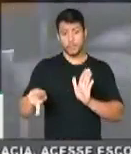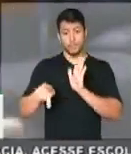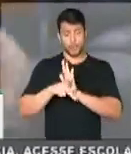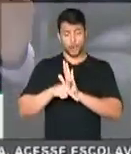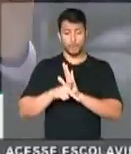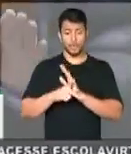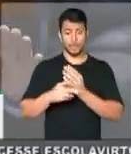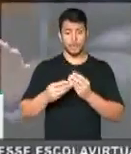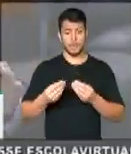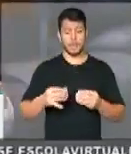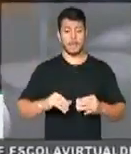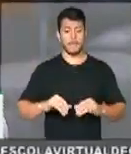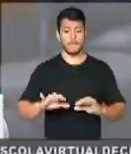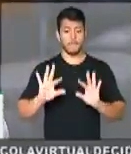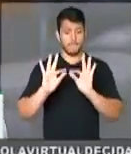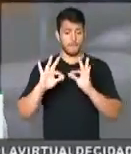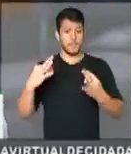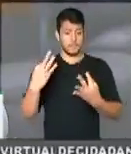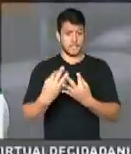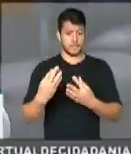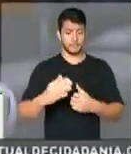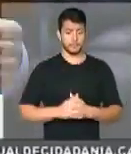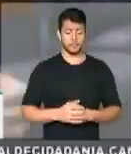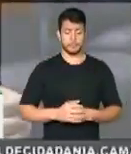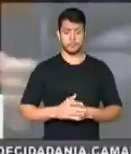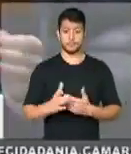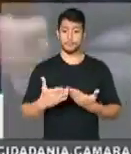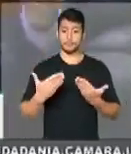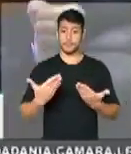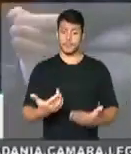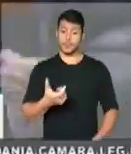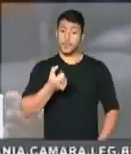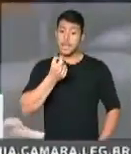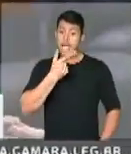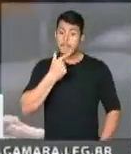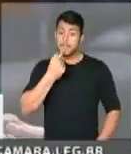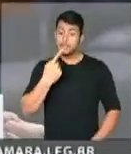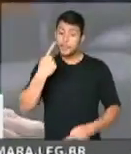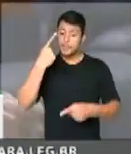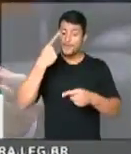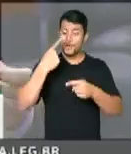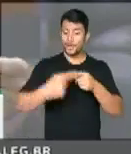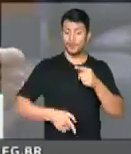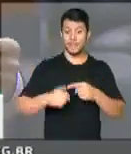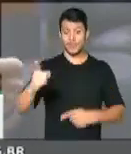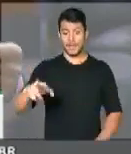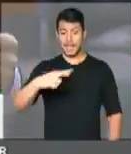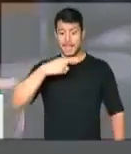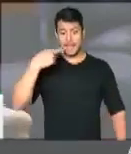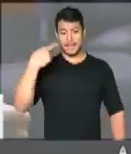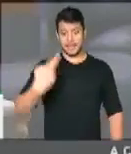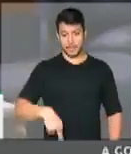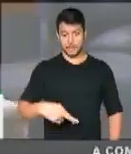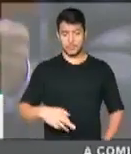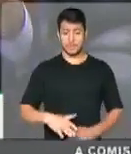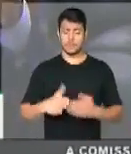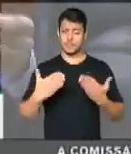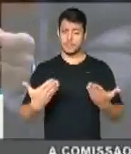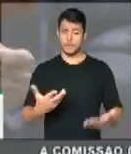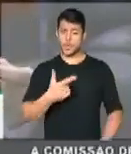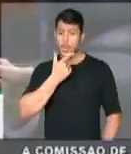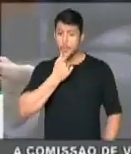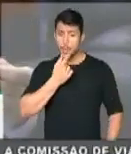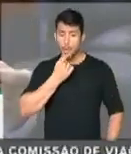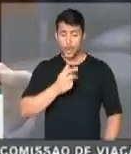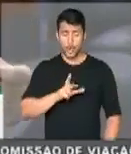para dores crônicas. Só para terminar, e esses remédios são proibidos na Rússia. E o Robson Oliveira, ele